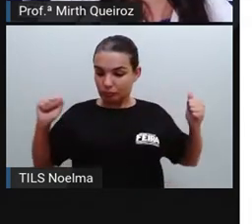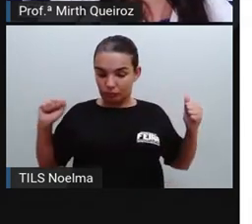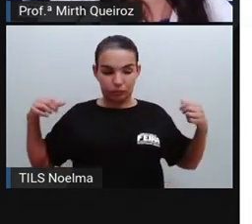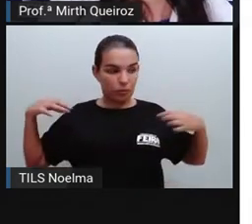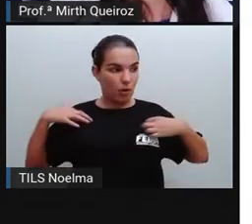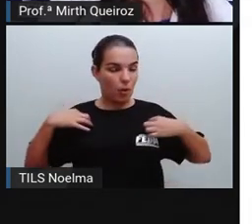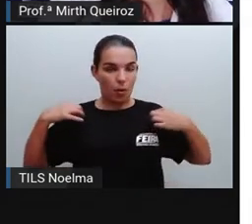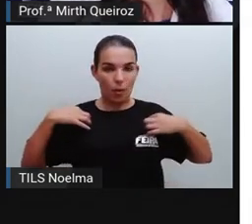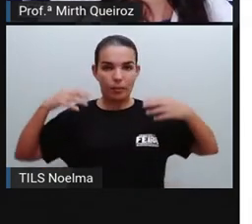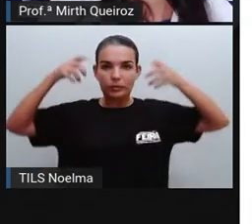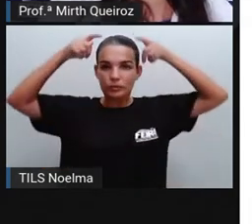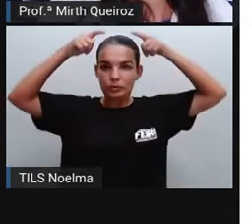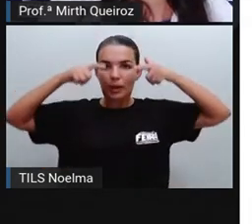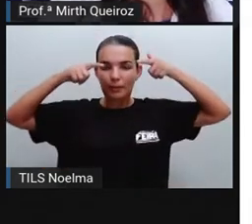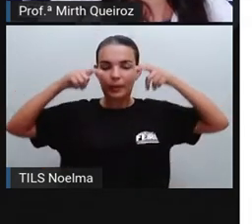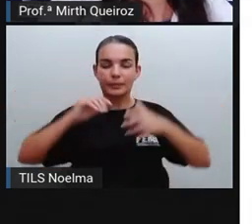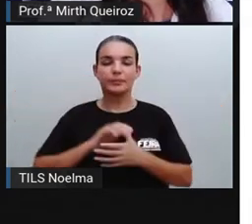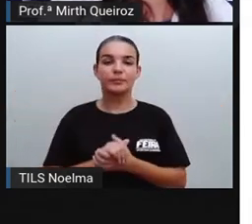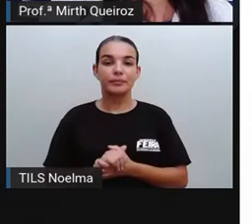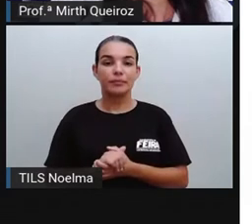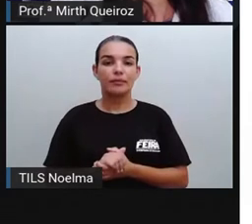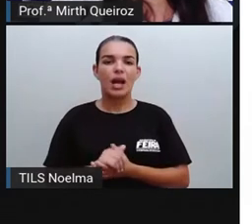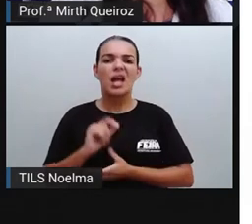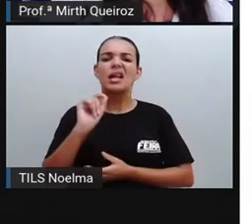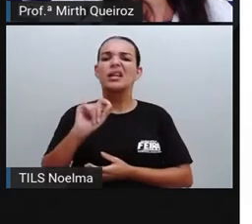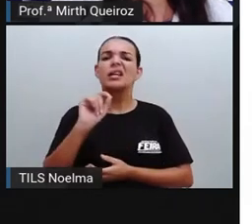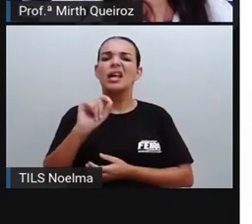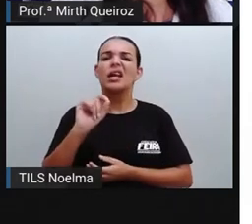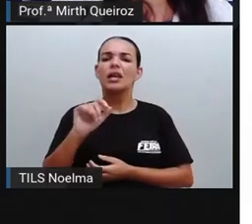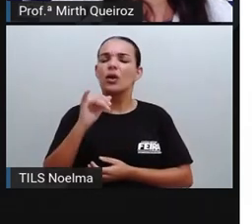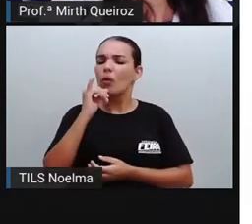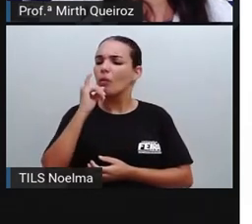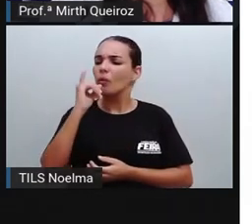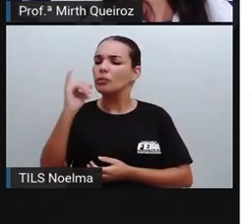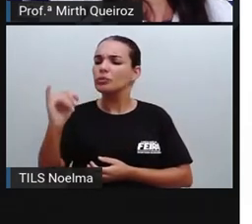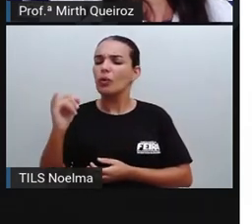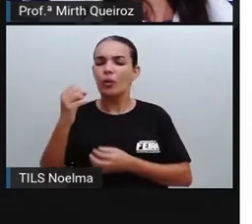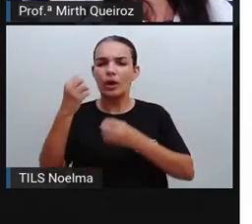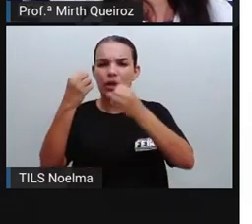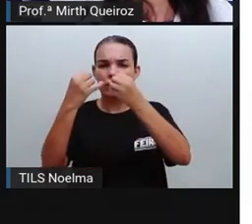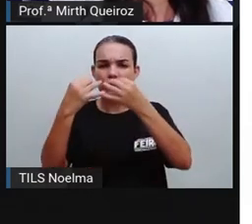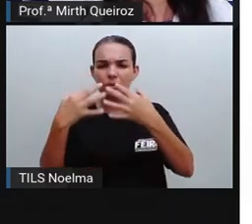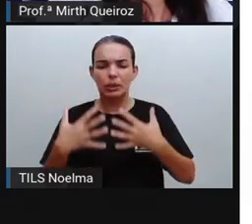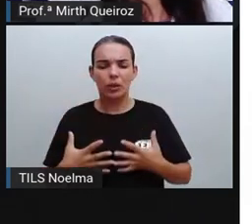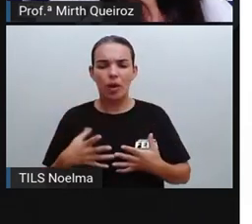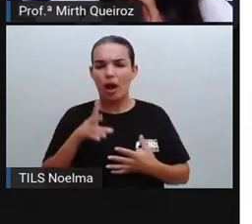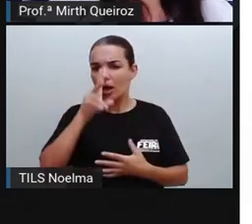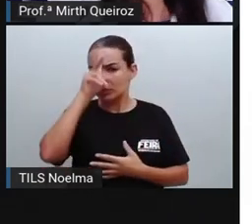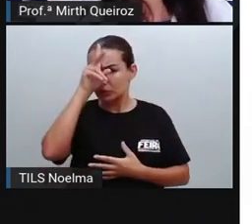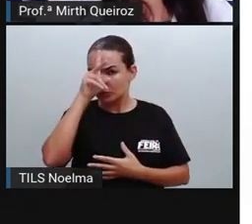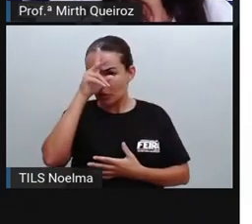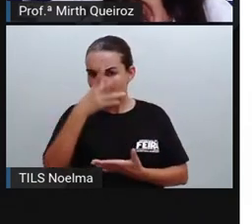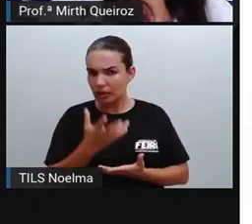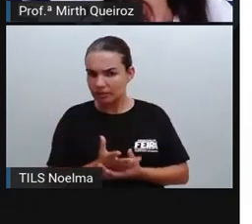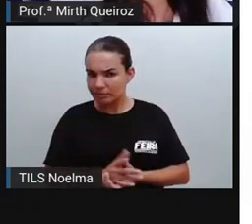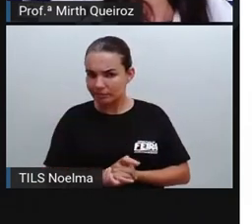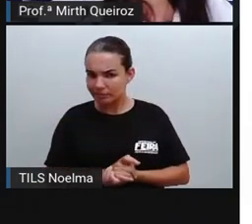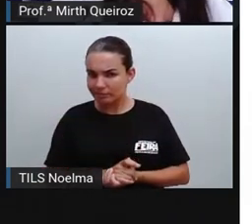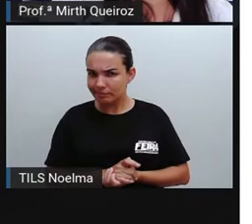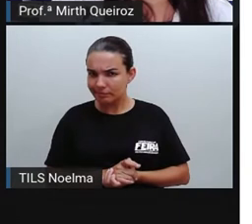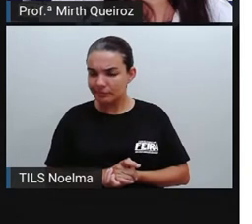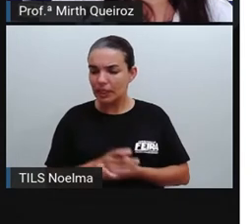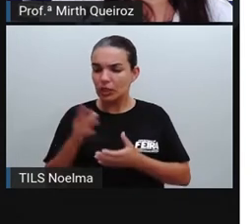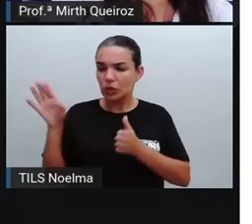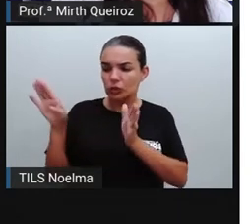Quem foi que contou essa história? A gente viu que foram aqueles personagens ali, um homem, né? Que se aproximou